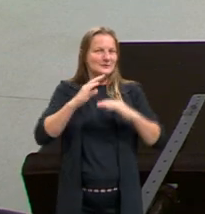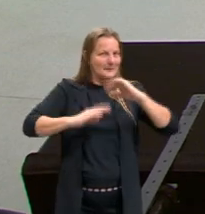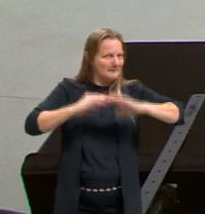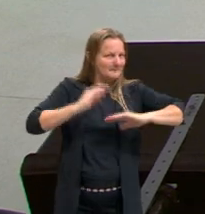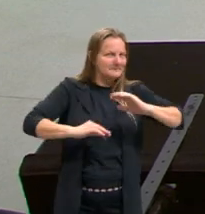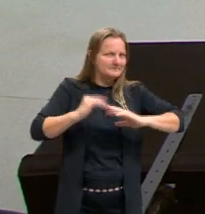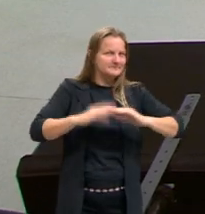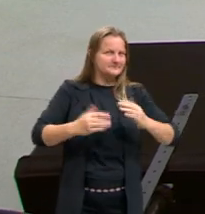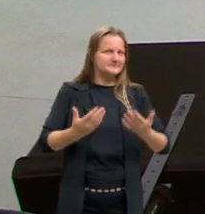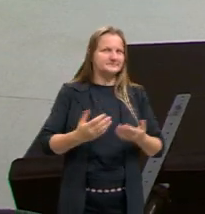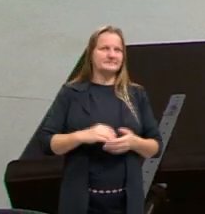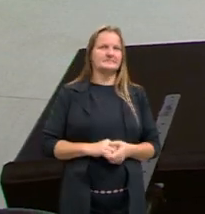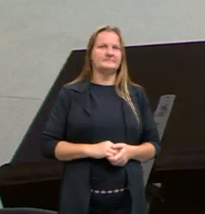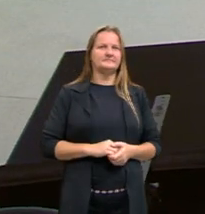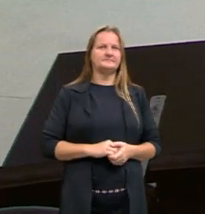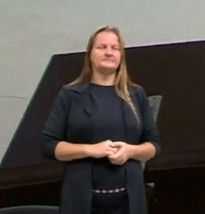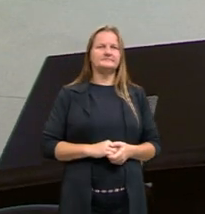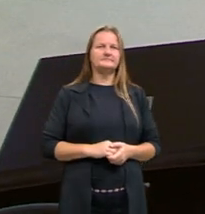Bom.